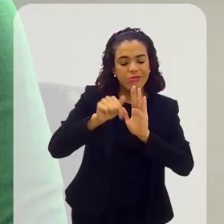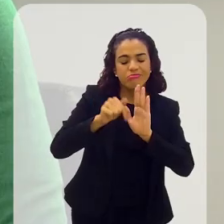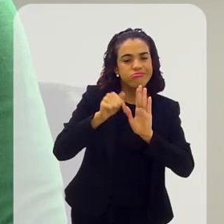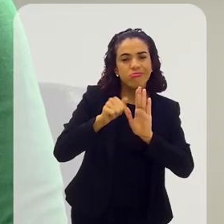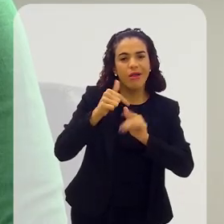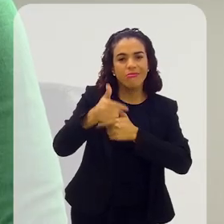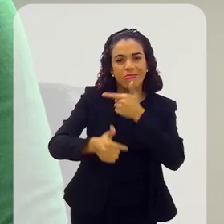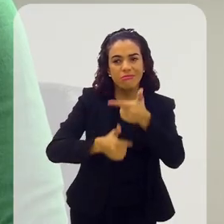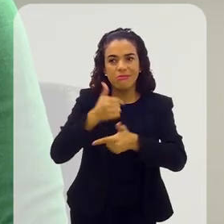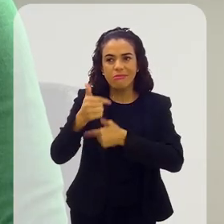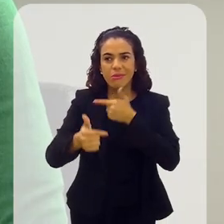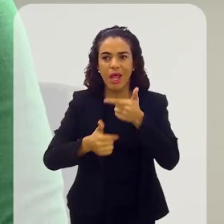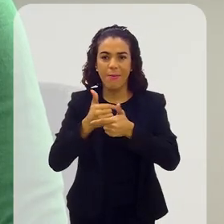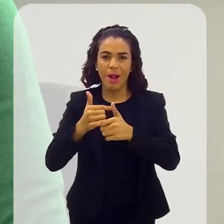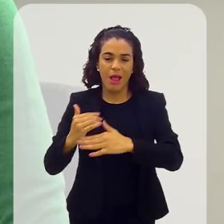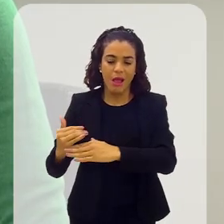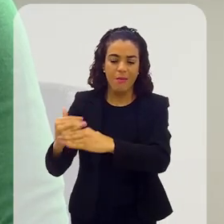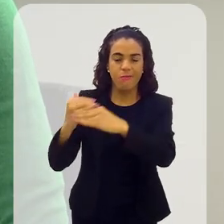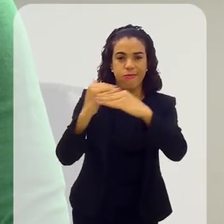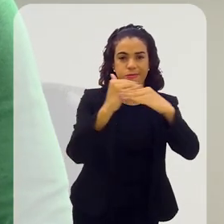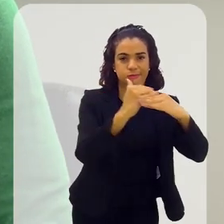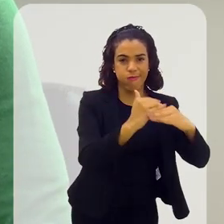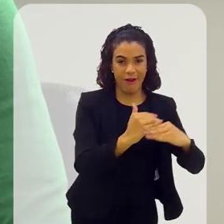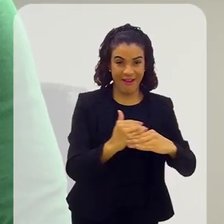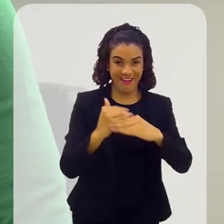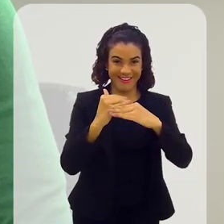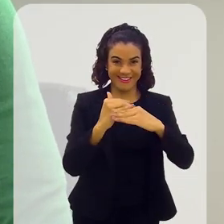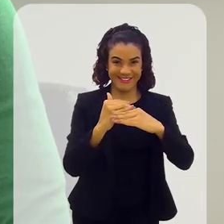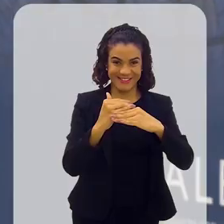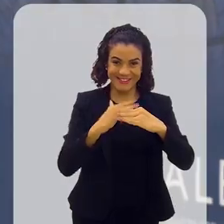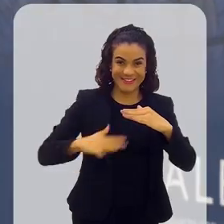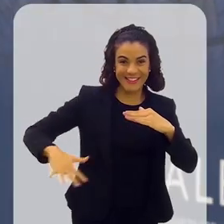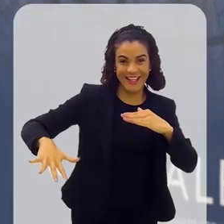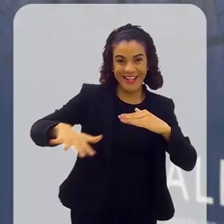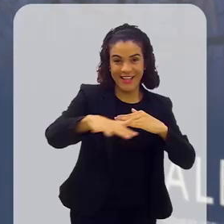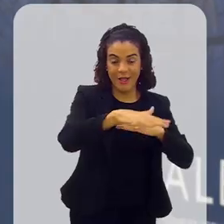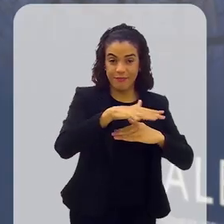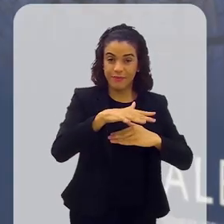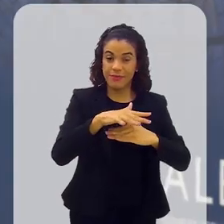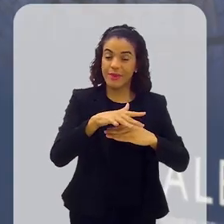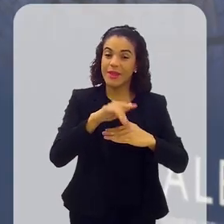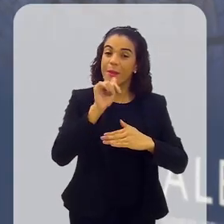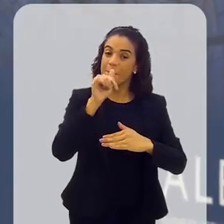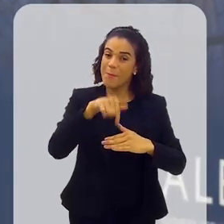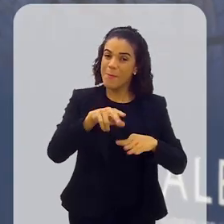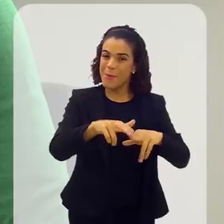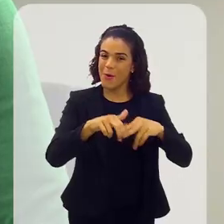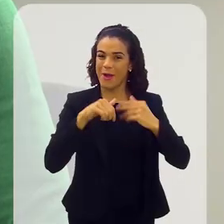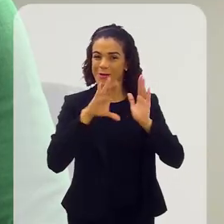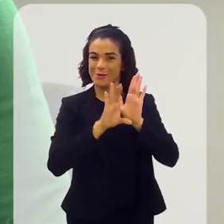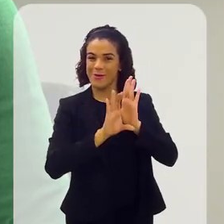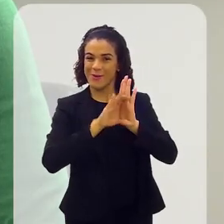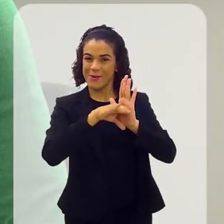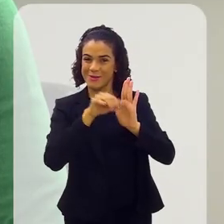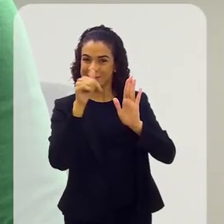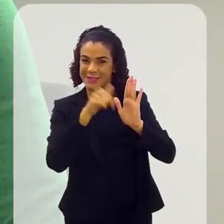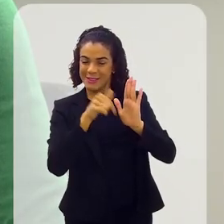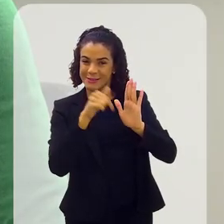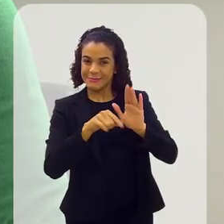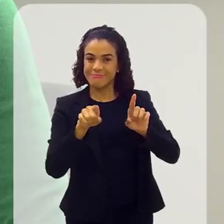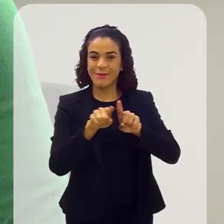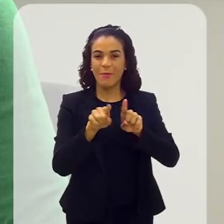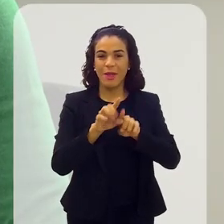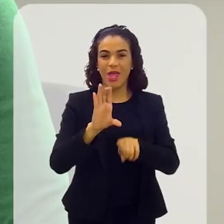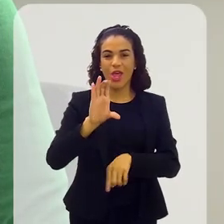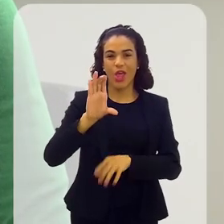trabalhar a igualdade substancial. Então, a partir disso e principalmente a partir da